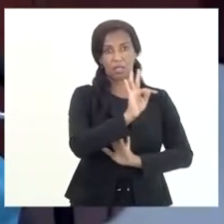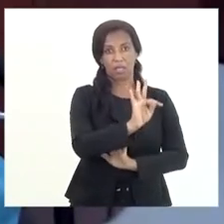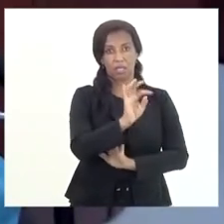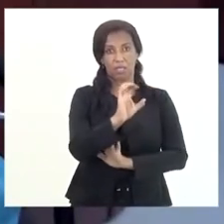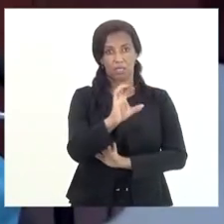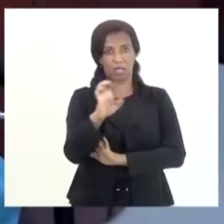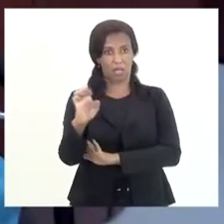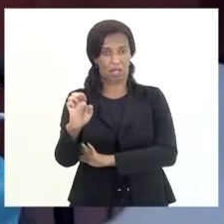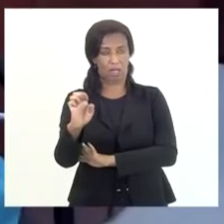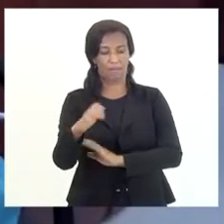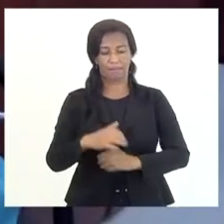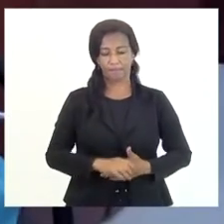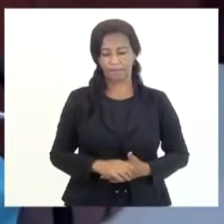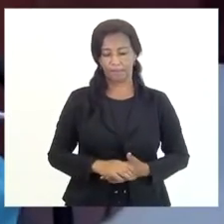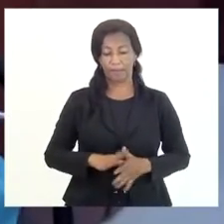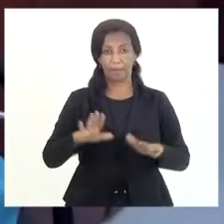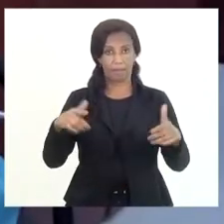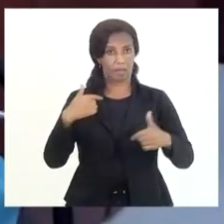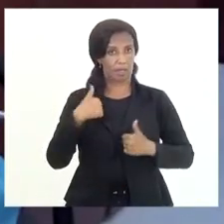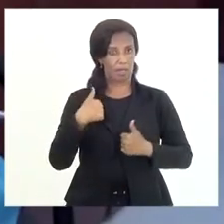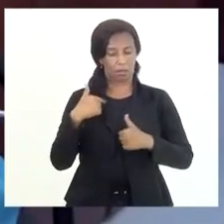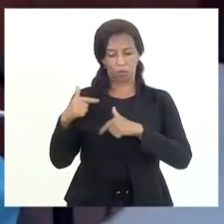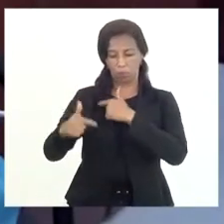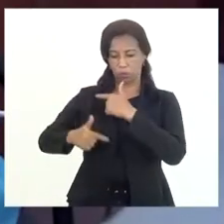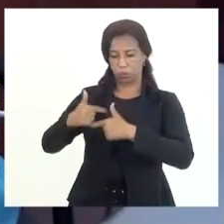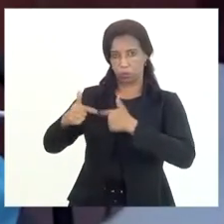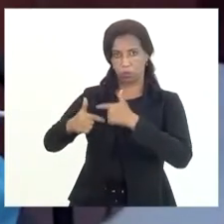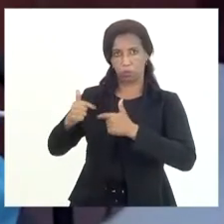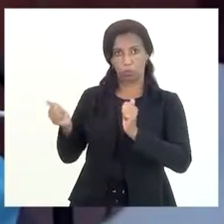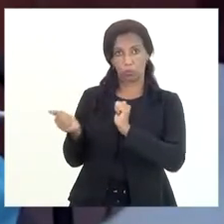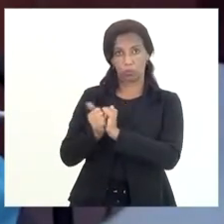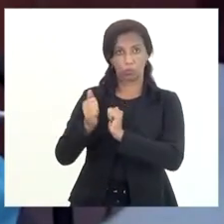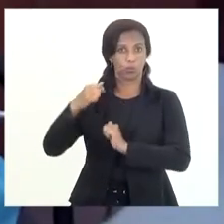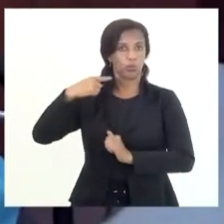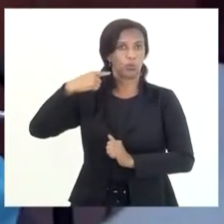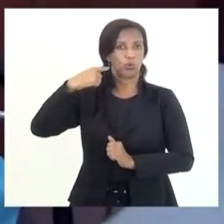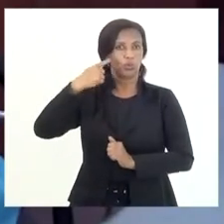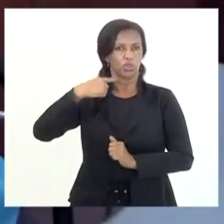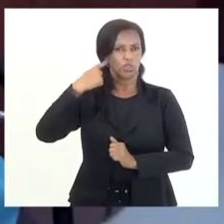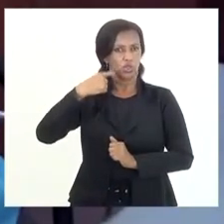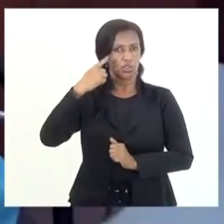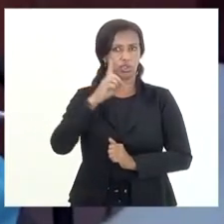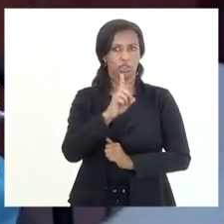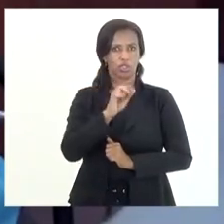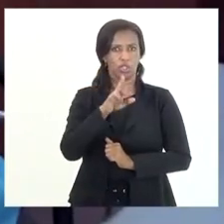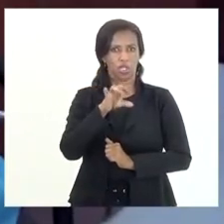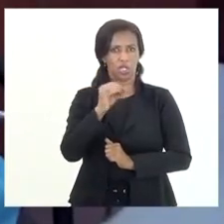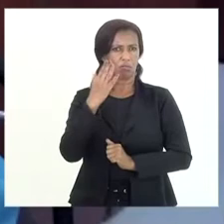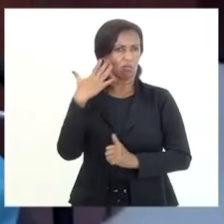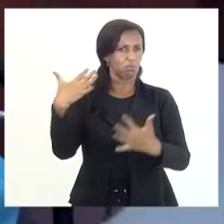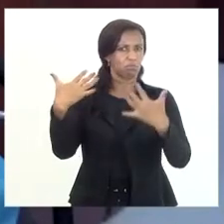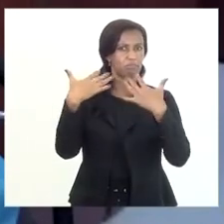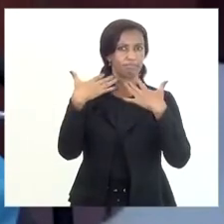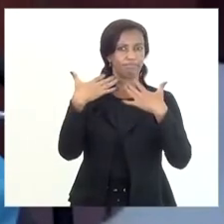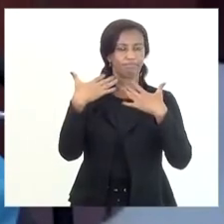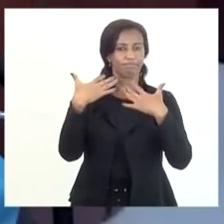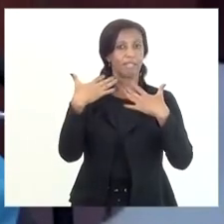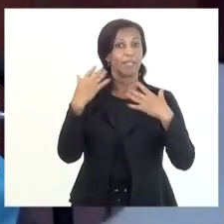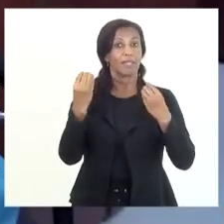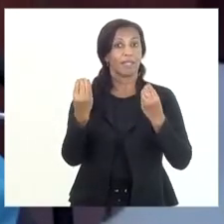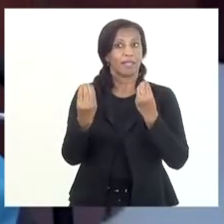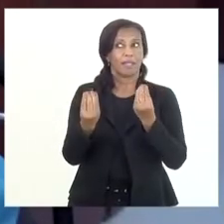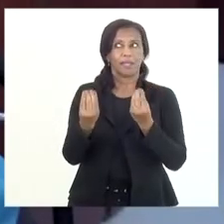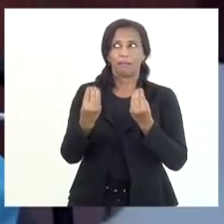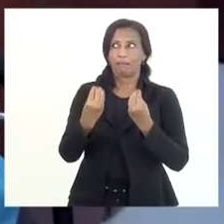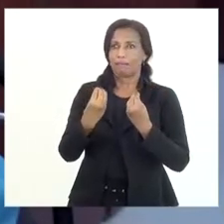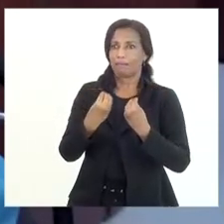e para quem é da minha área, que é a área do direito, às vezes chamam um pouco a atenção e geram, como é